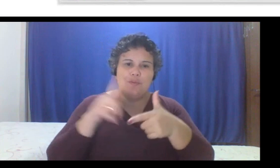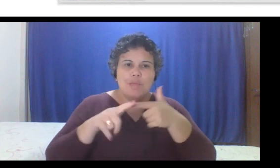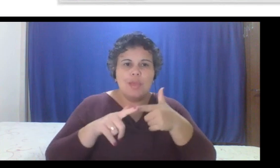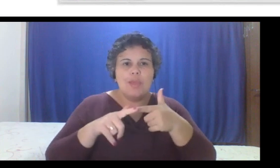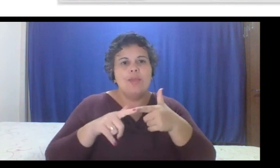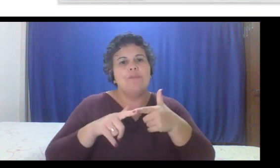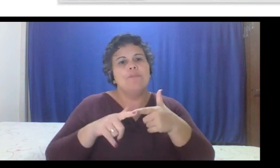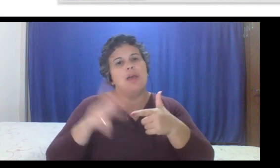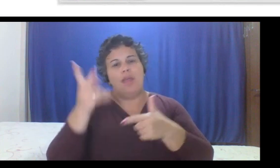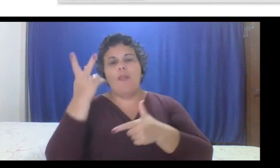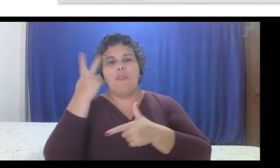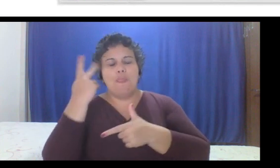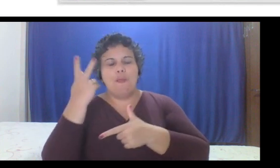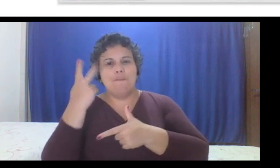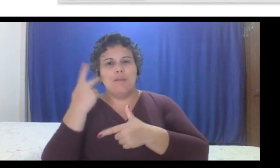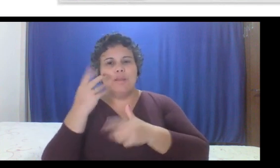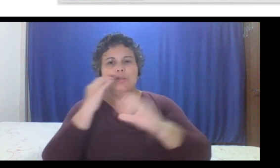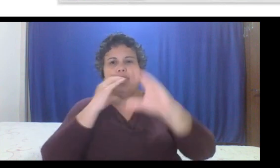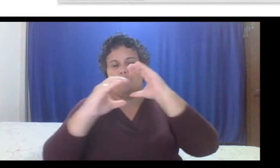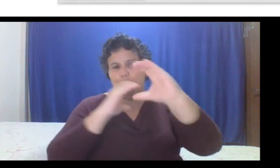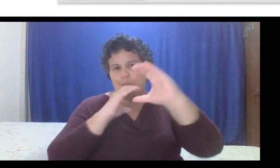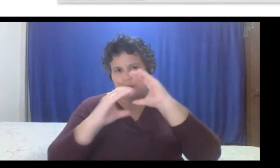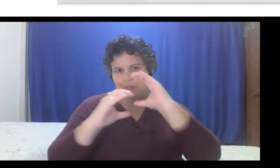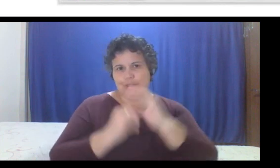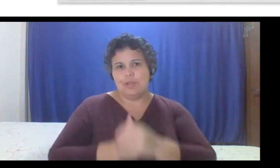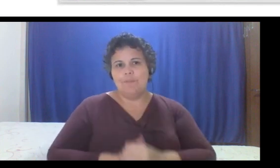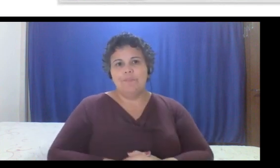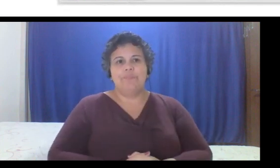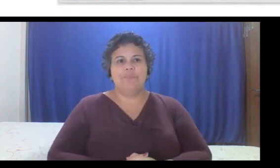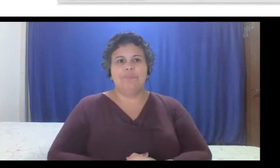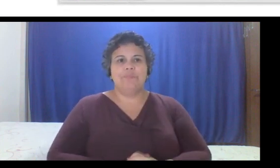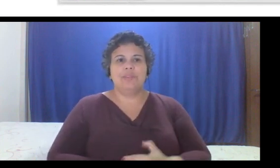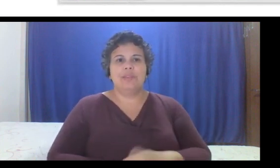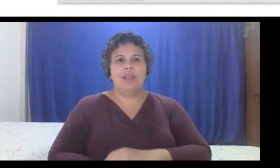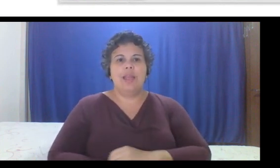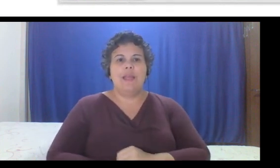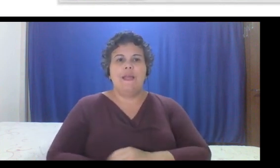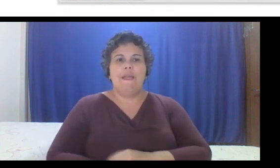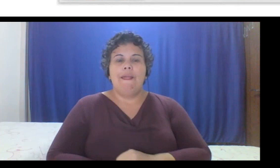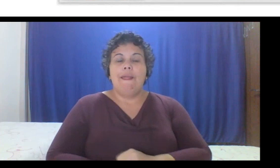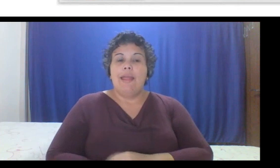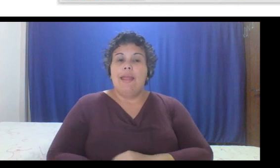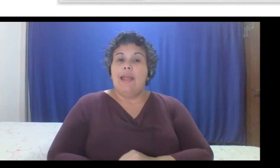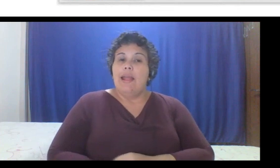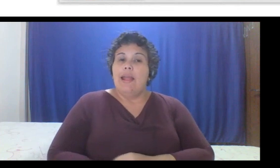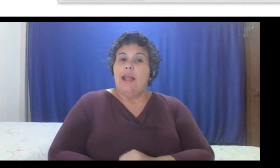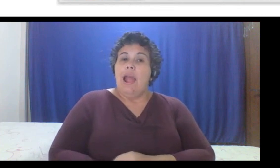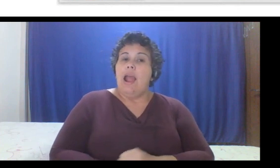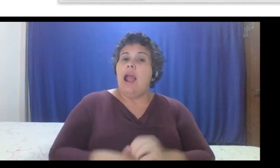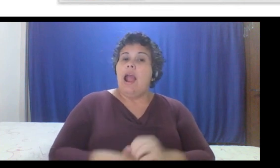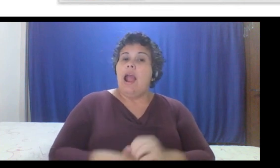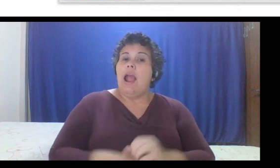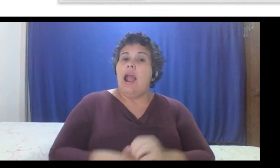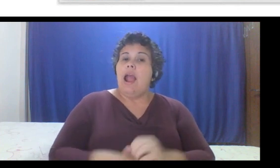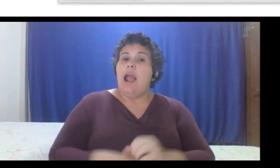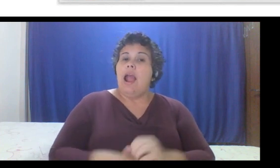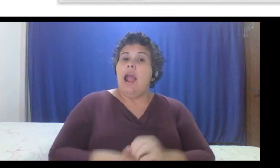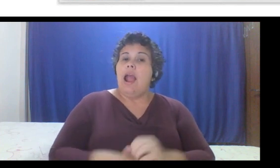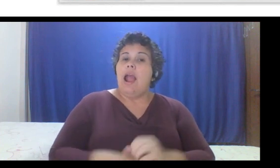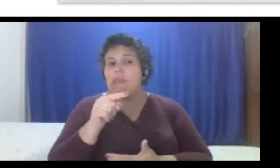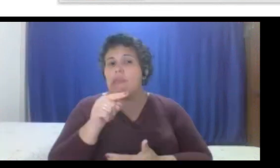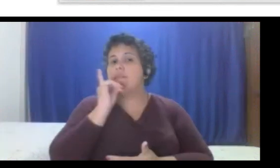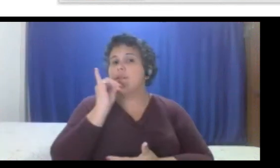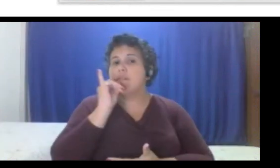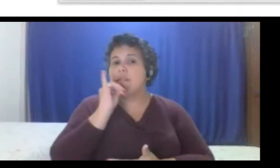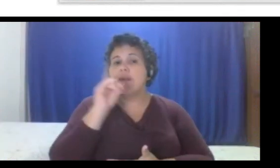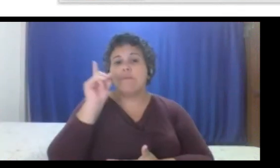pessoas envolvidas. Bom, Situation Wall, né, é uma abordagem que a gente tem de gestão à